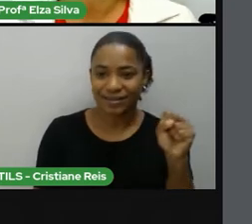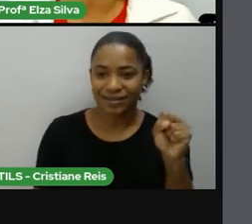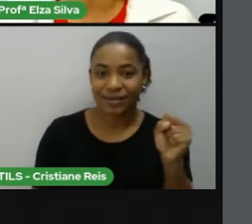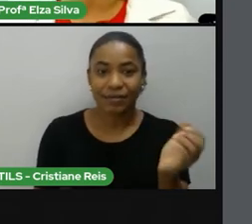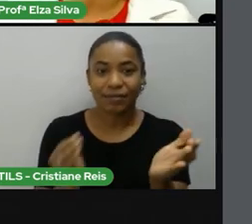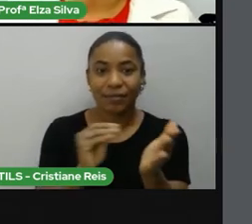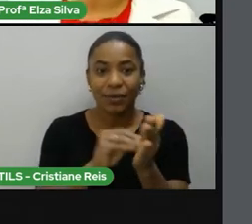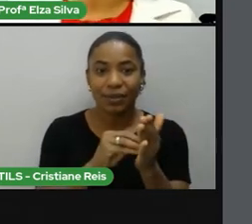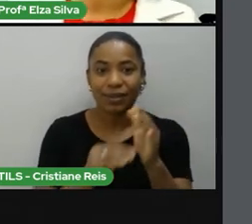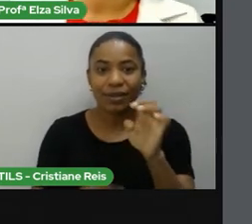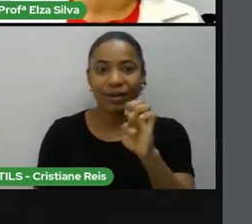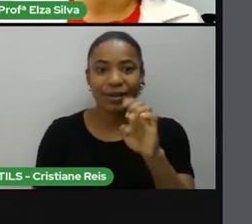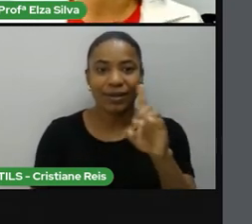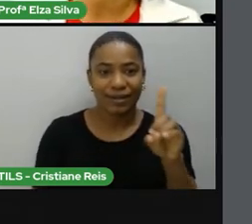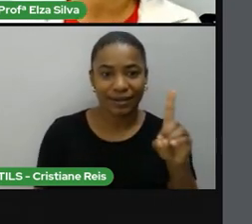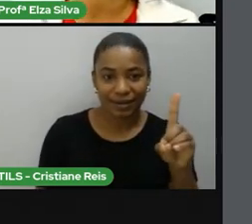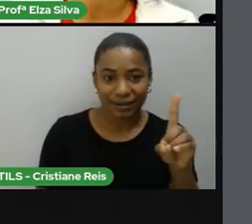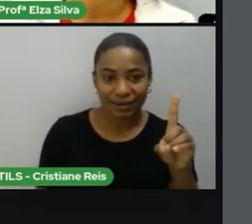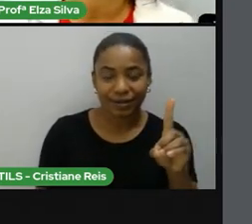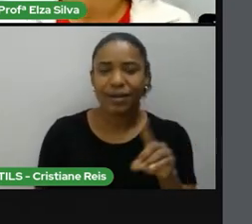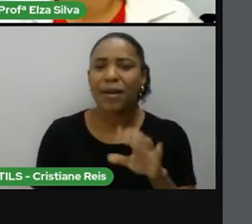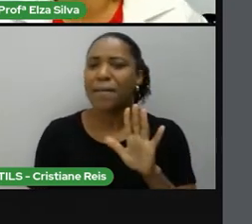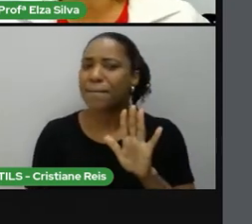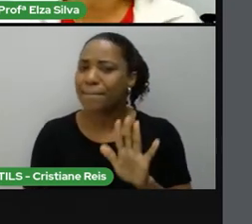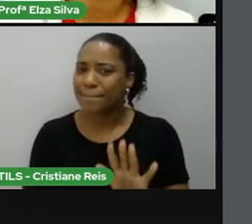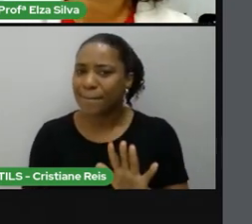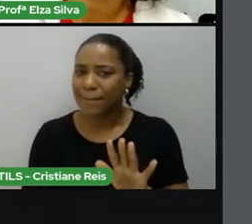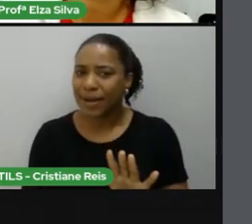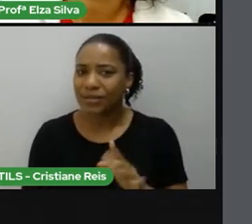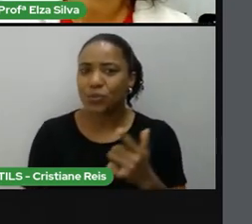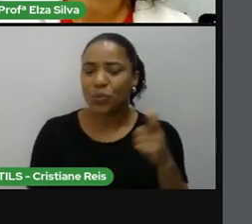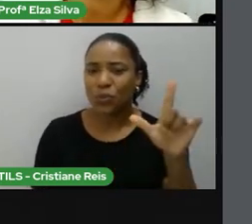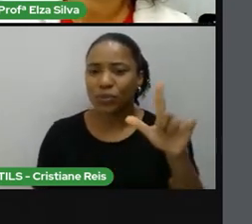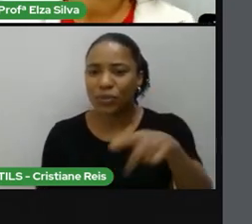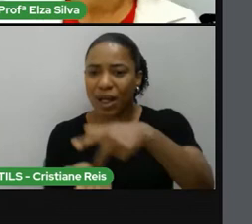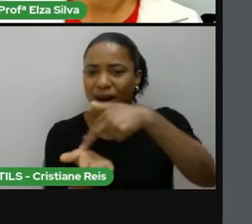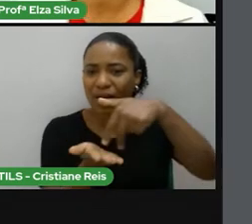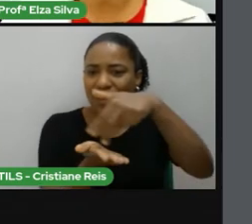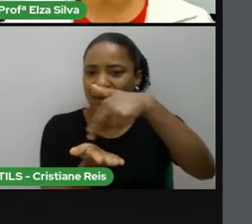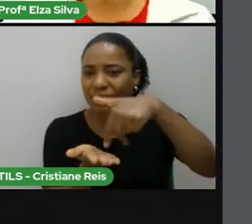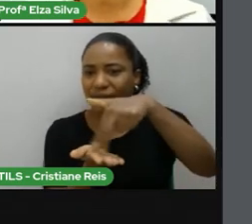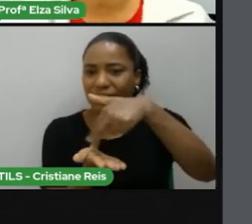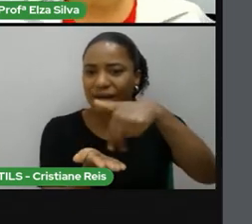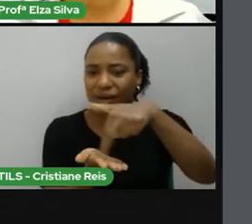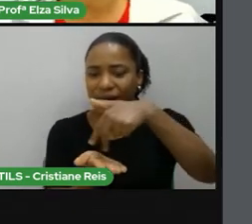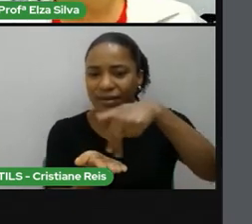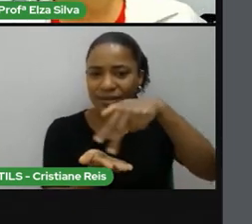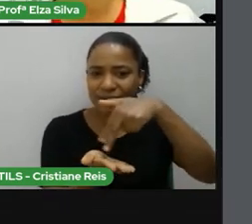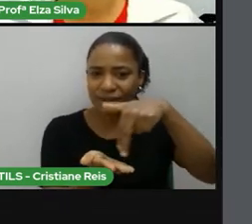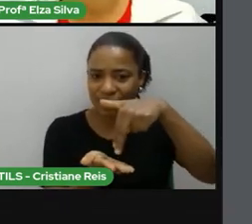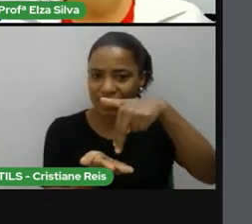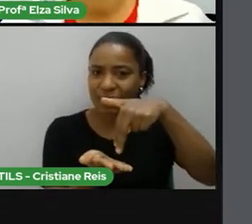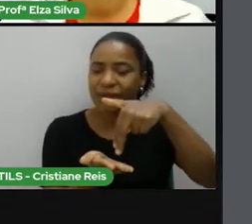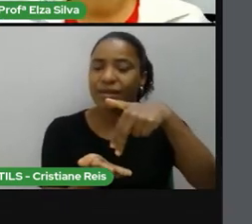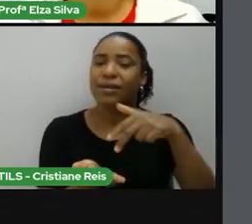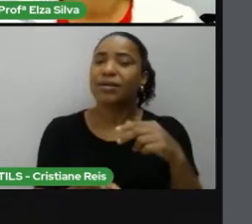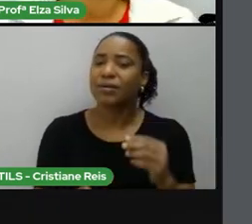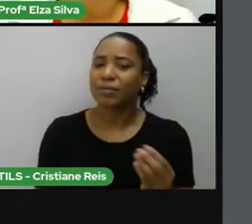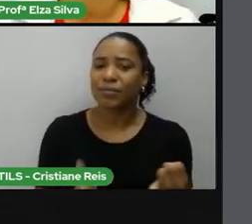Mas, no caso do verbo to dance, dançar, ele já termina com a vogal E.